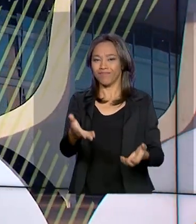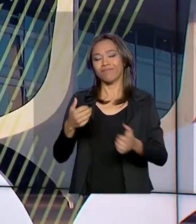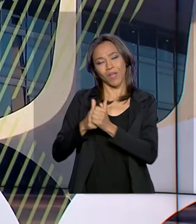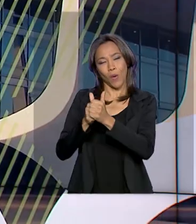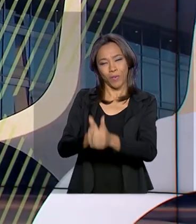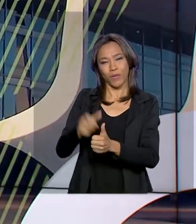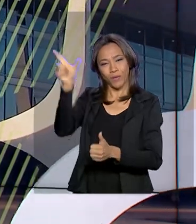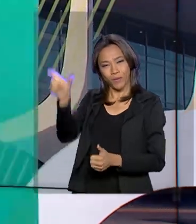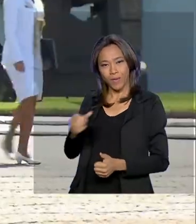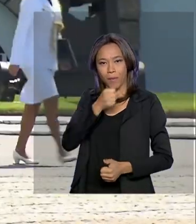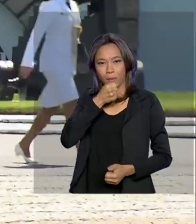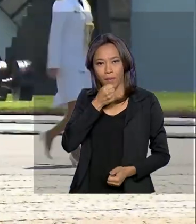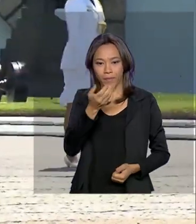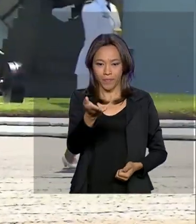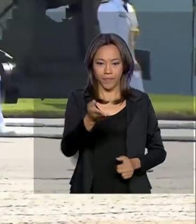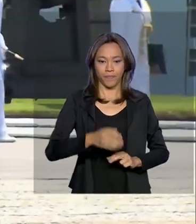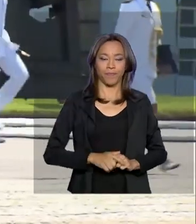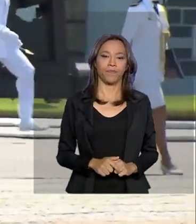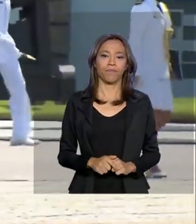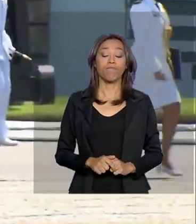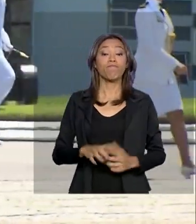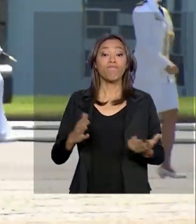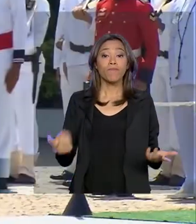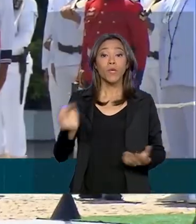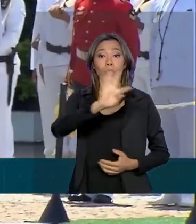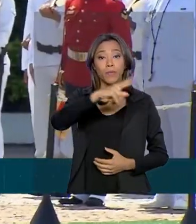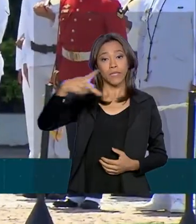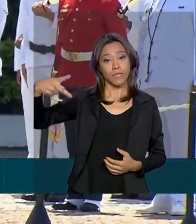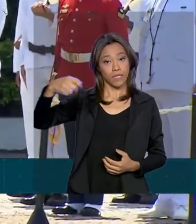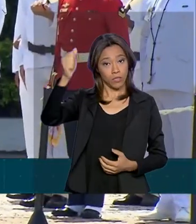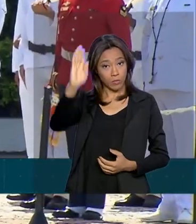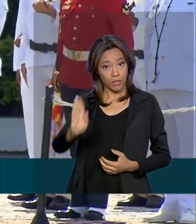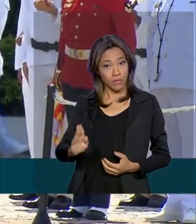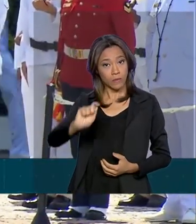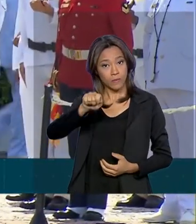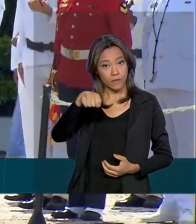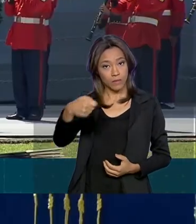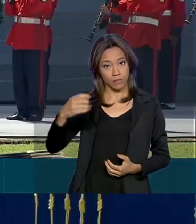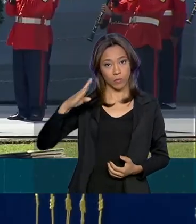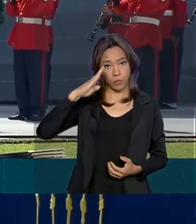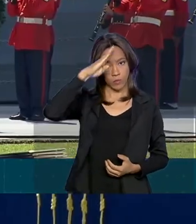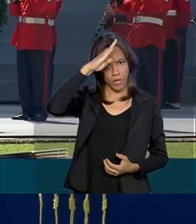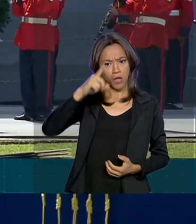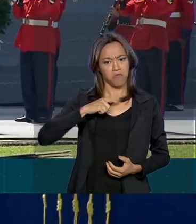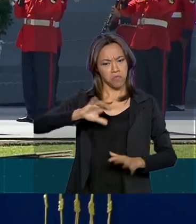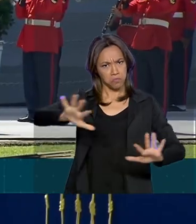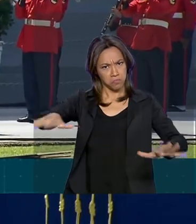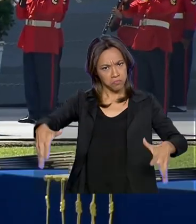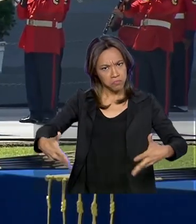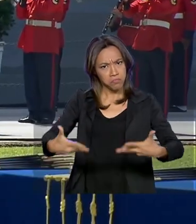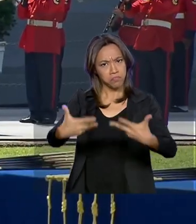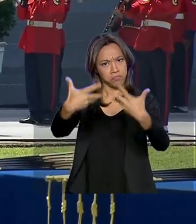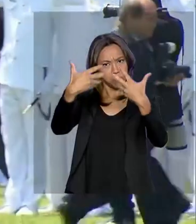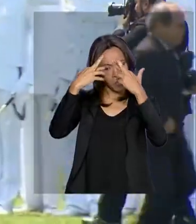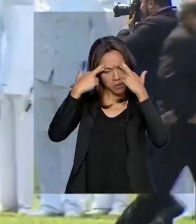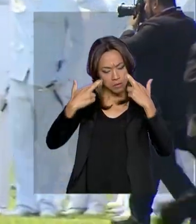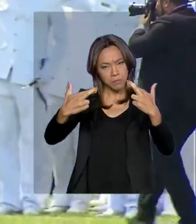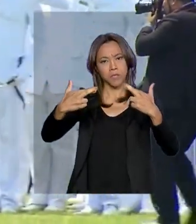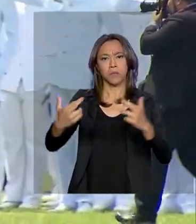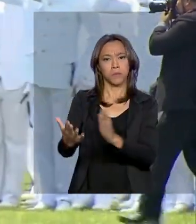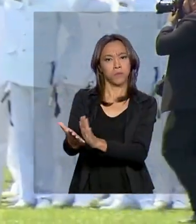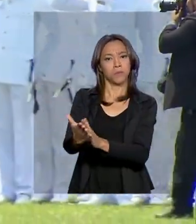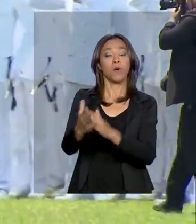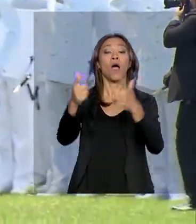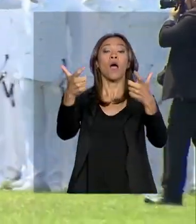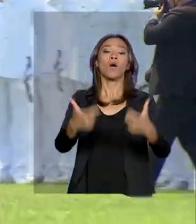acompanhou. O presidente da República, Jair Bolsonaro, foi recebido com honras militares na Escola Naval no Rio de